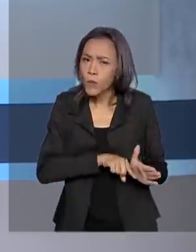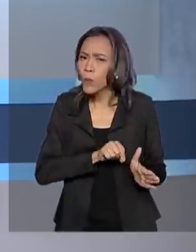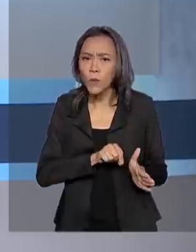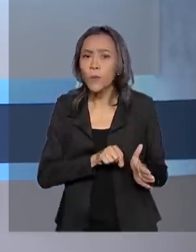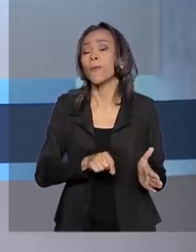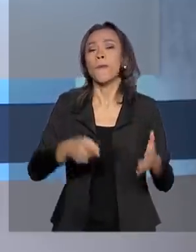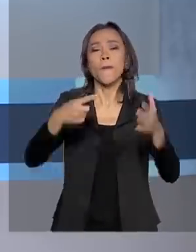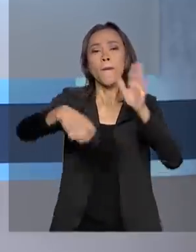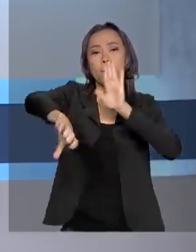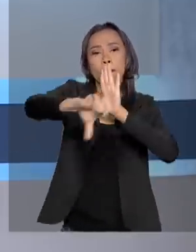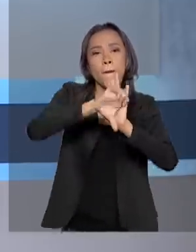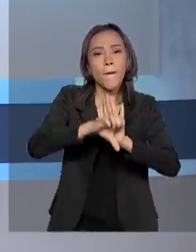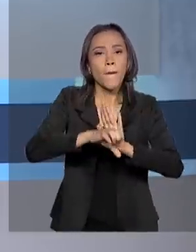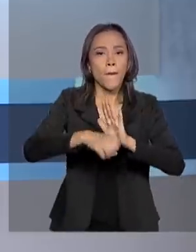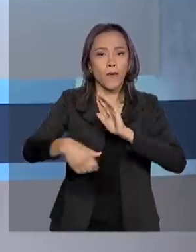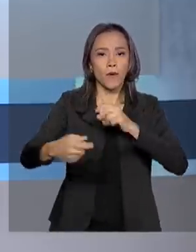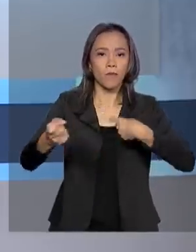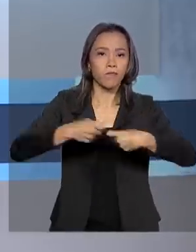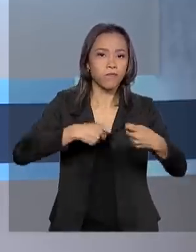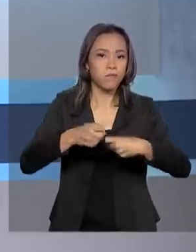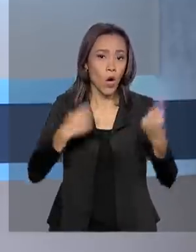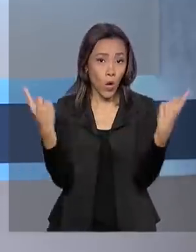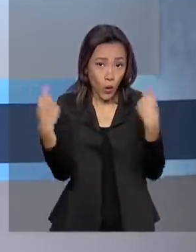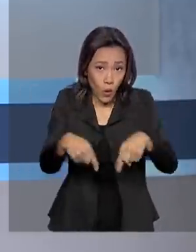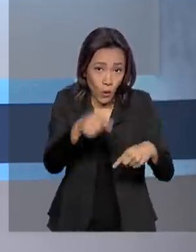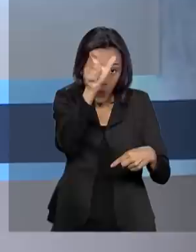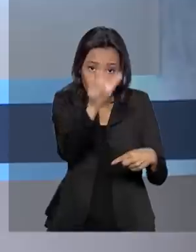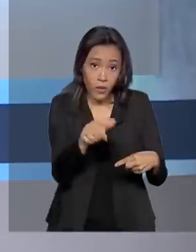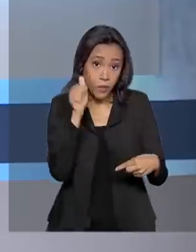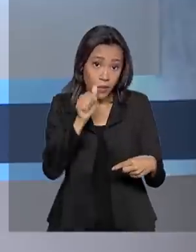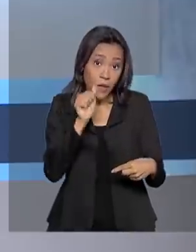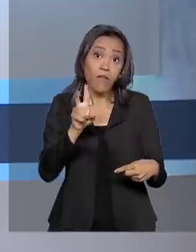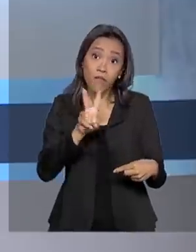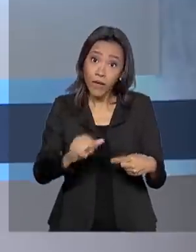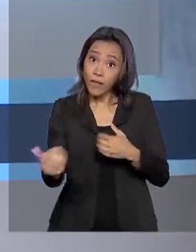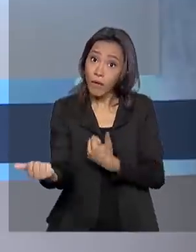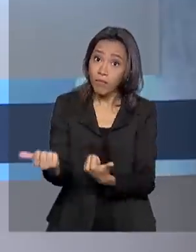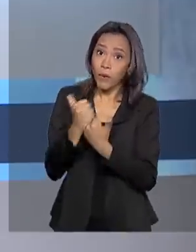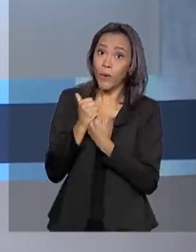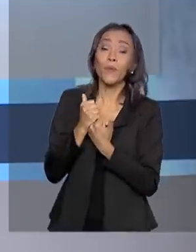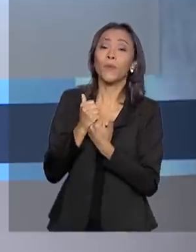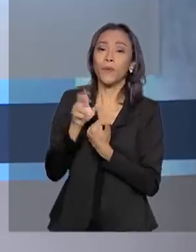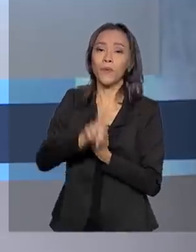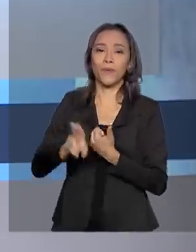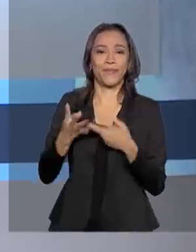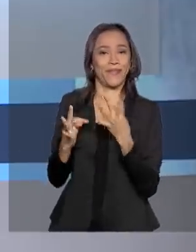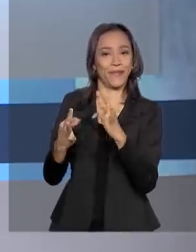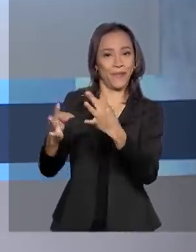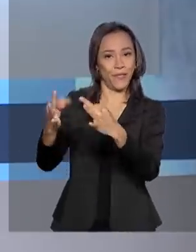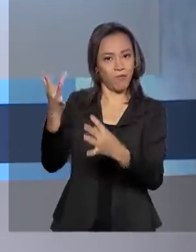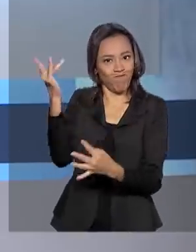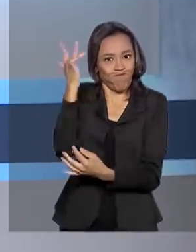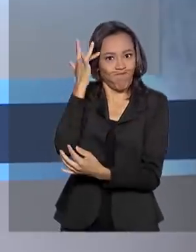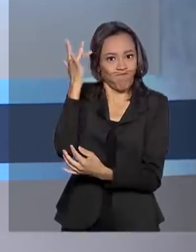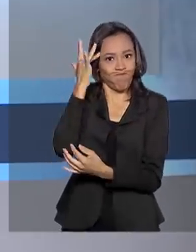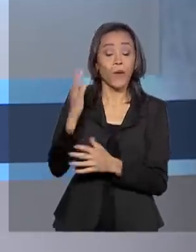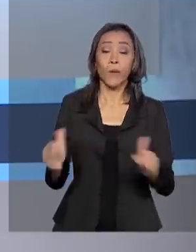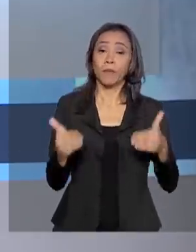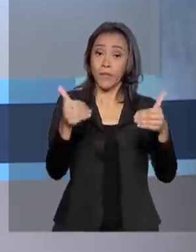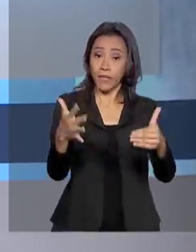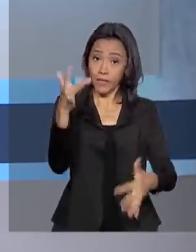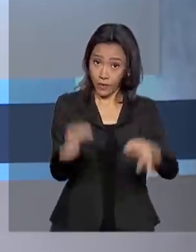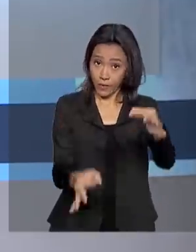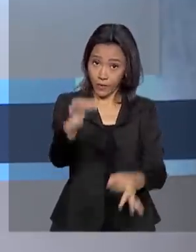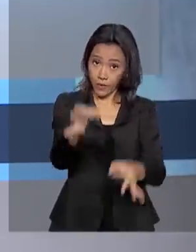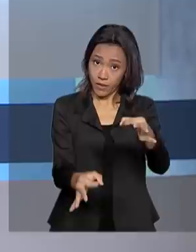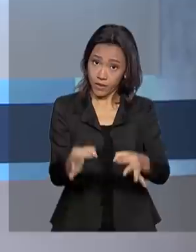sexual contra a mulher vai ganhar mais agilidade com o uso de tecnologia de ponta. O Ministério da Justiça e Segurança Pública